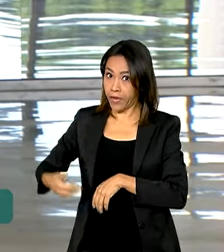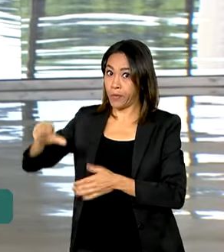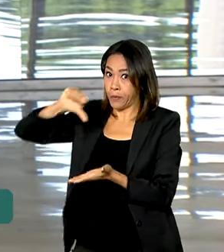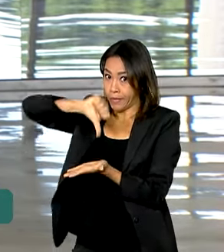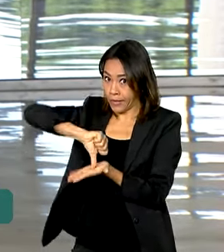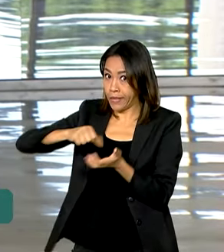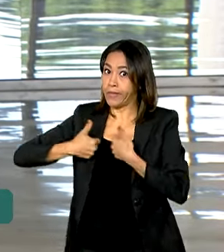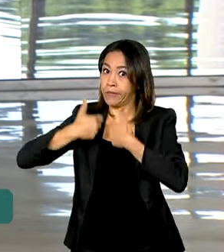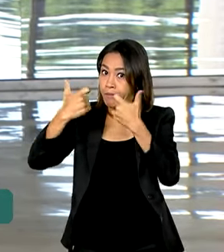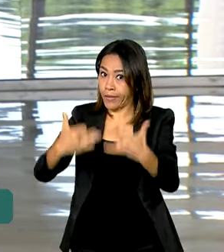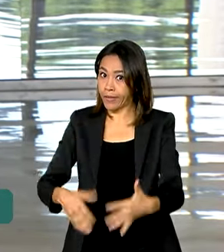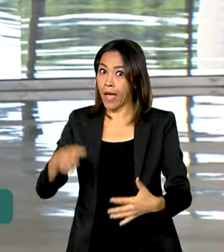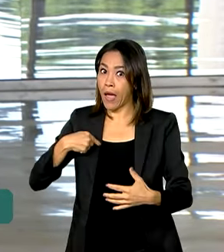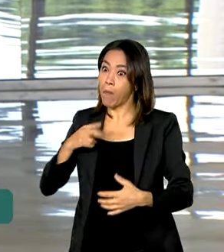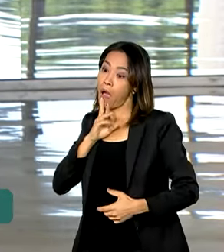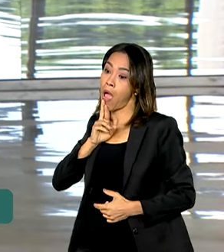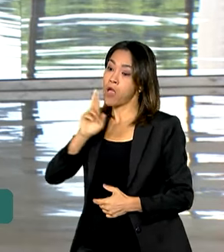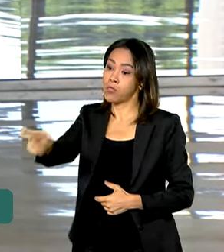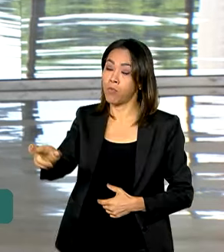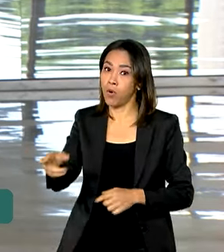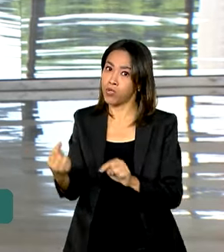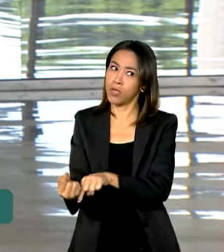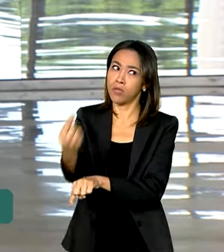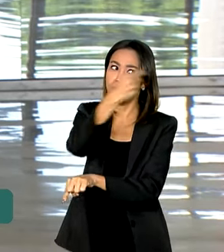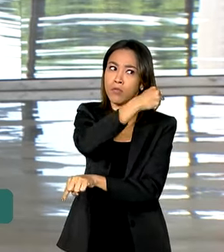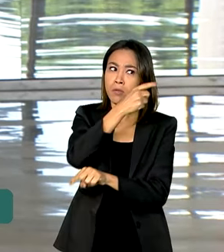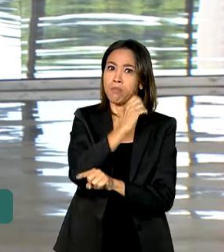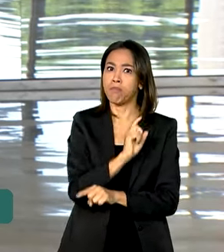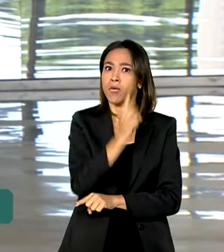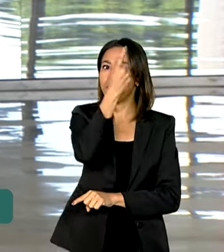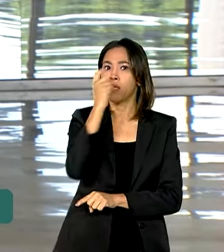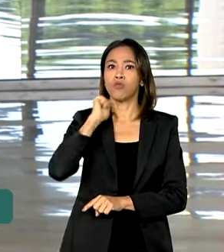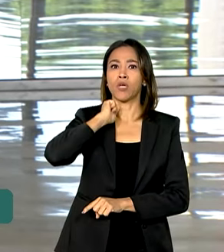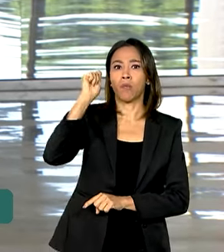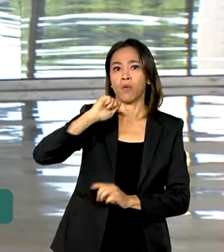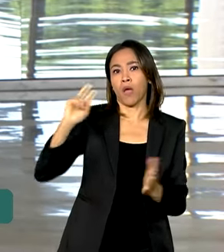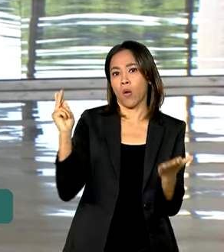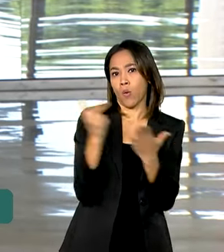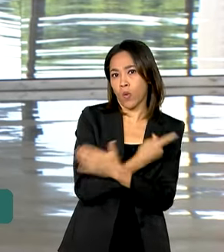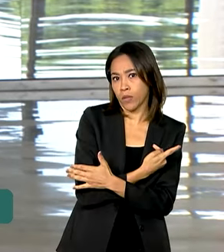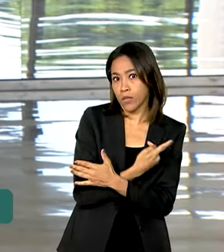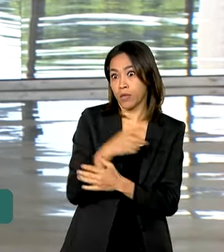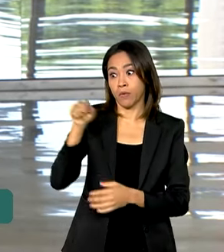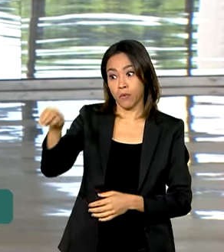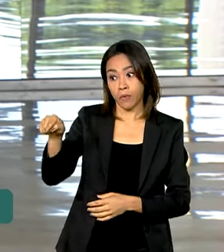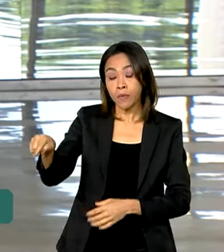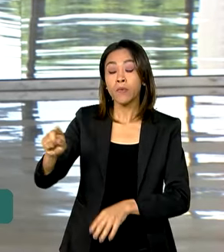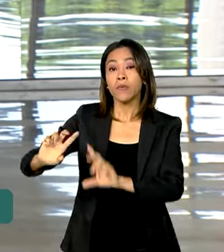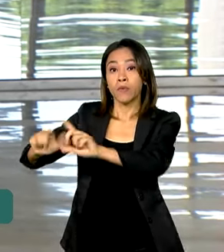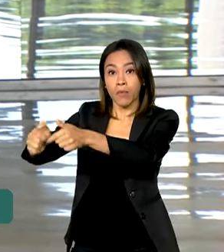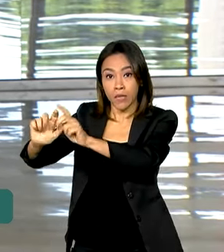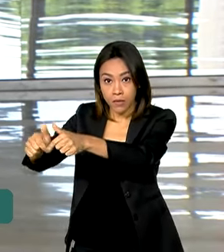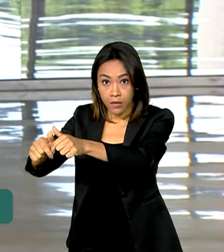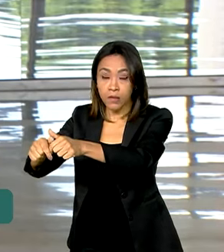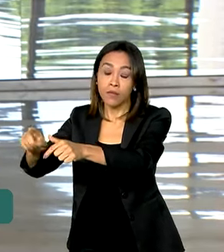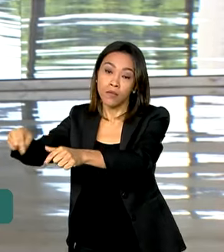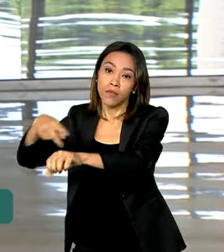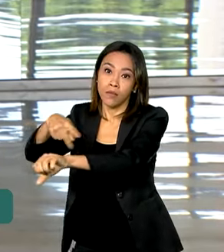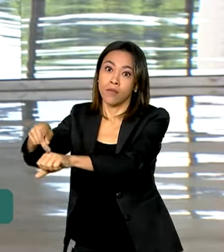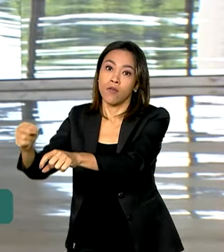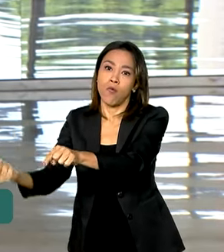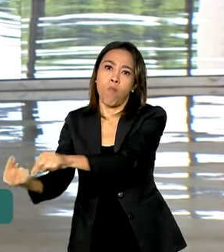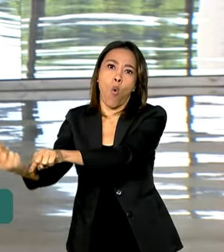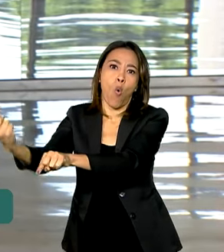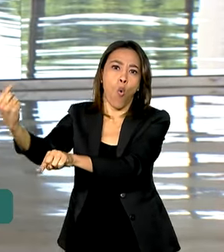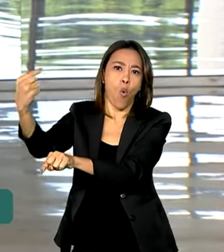resposta a um bombardeio que ocorreu no início do mês, no dia 1º de abril, quando o Israel atacou a embaixada do Irã na cidade de